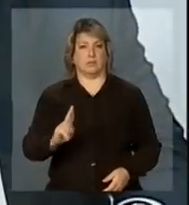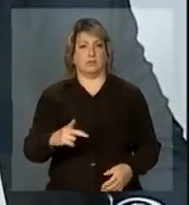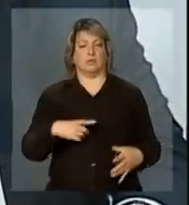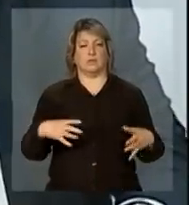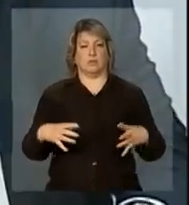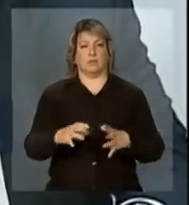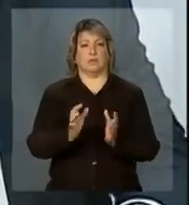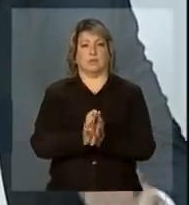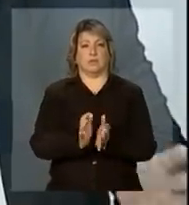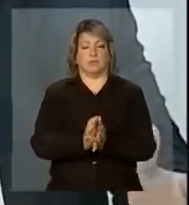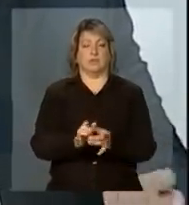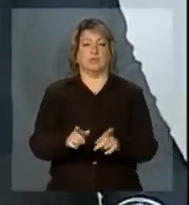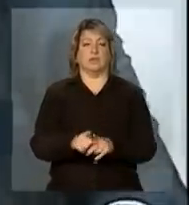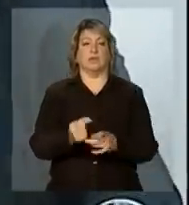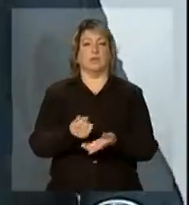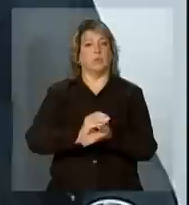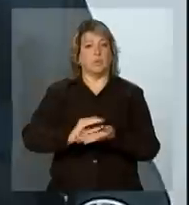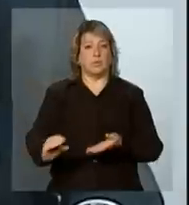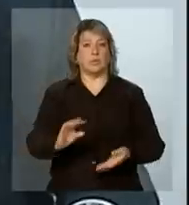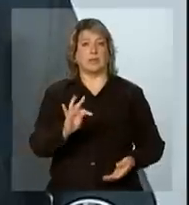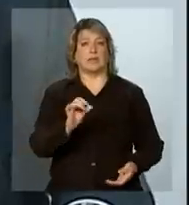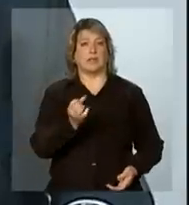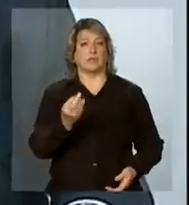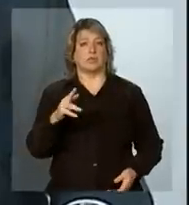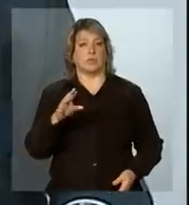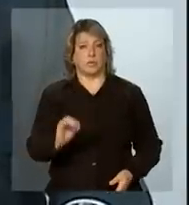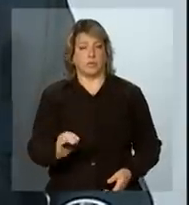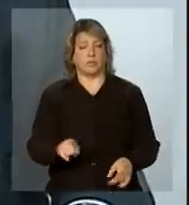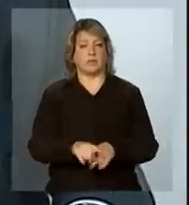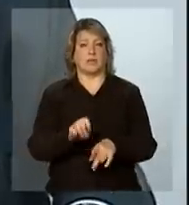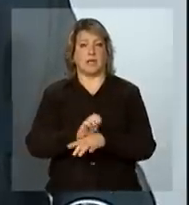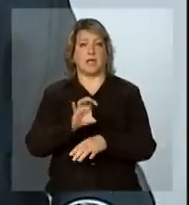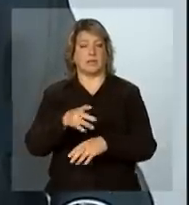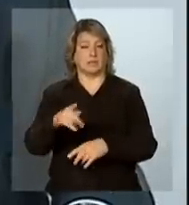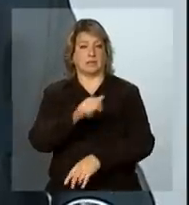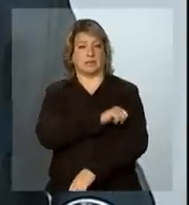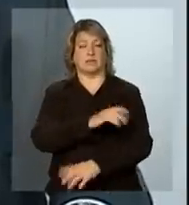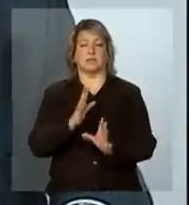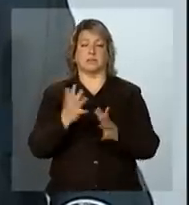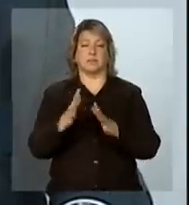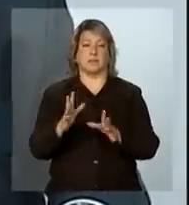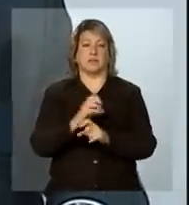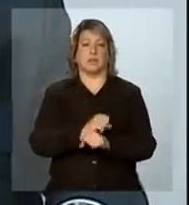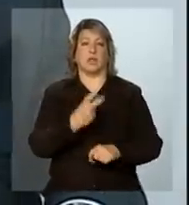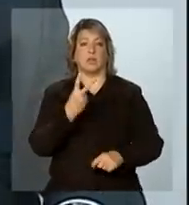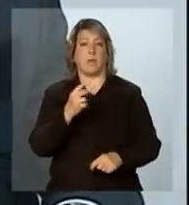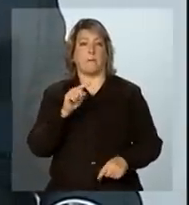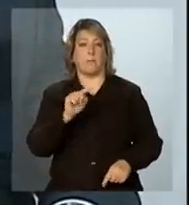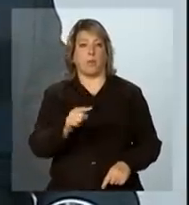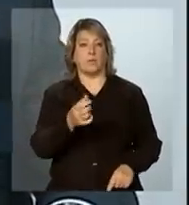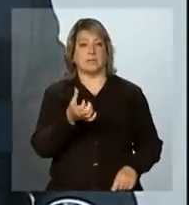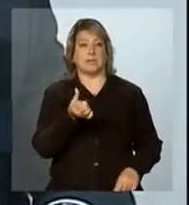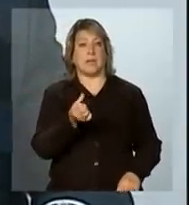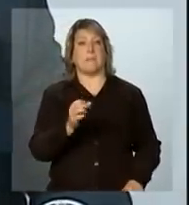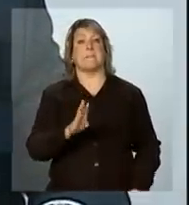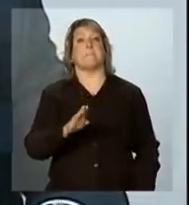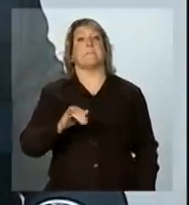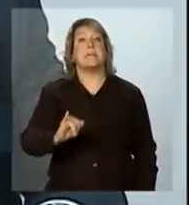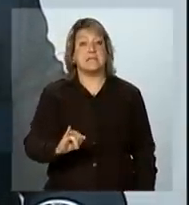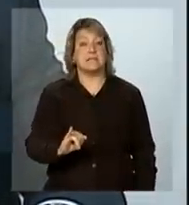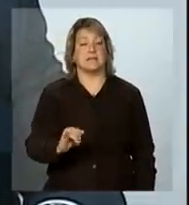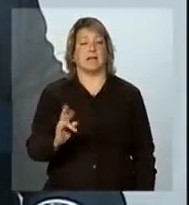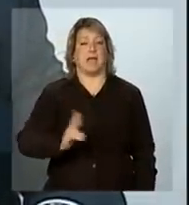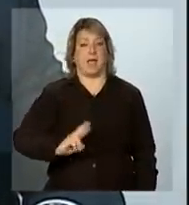governo federal e recursos do Tesouro Estadual, cerca de 2,6 bi de